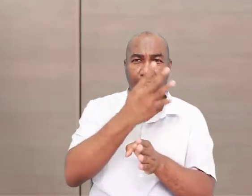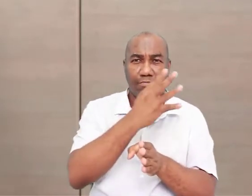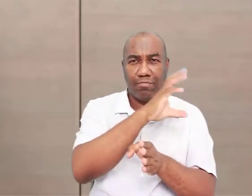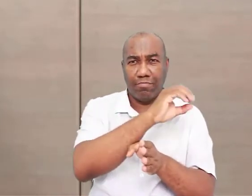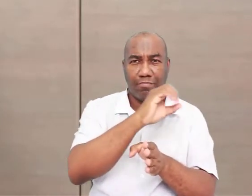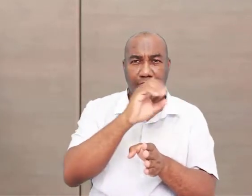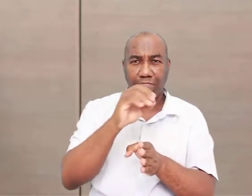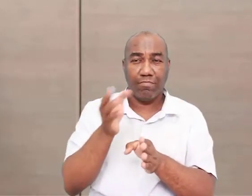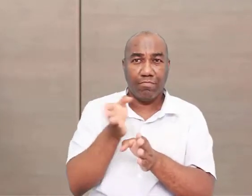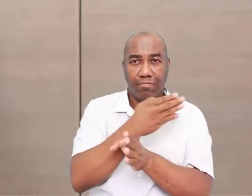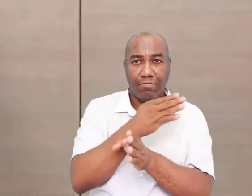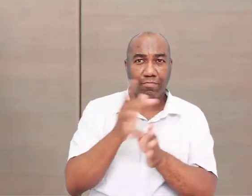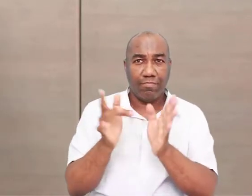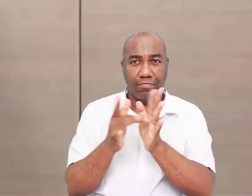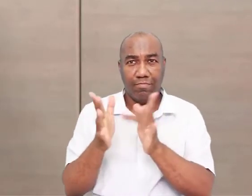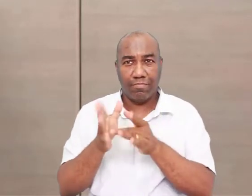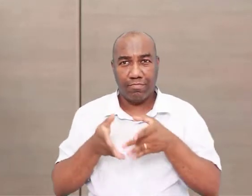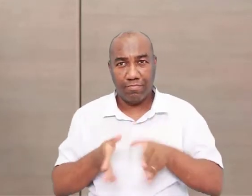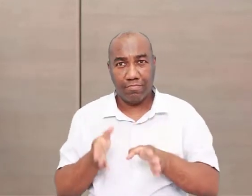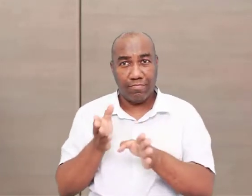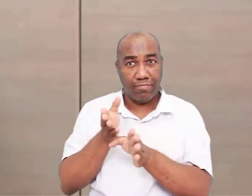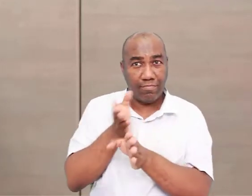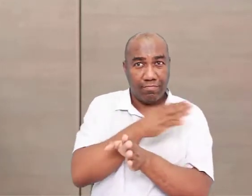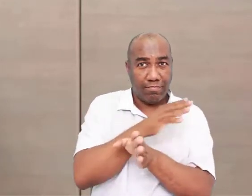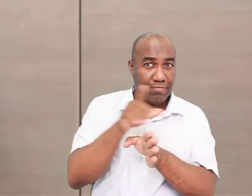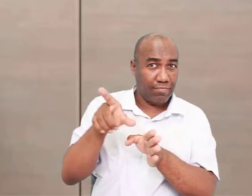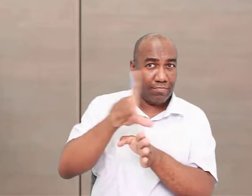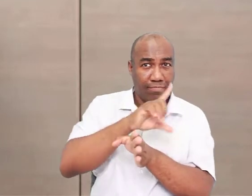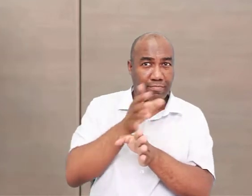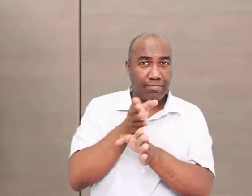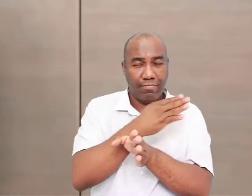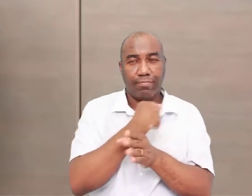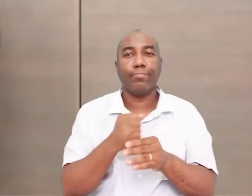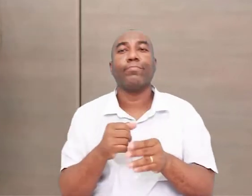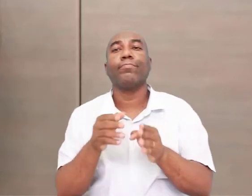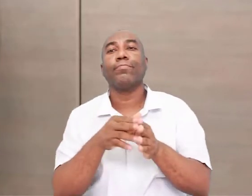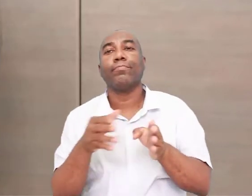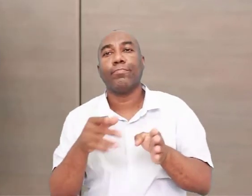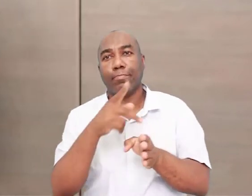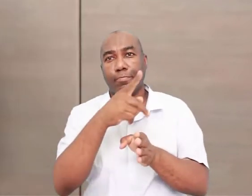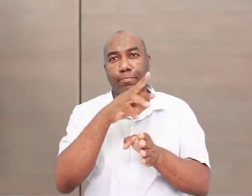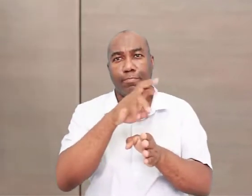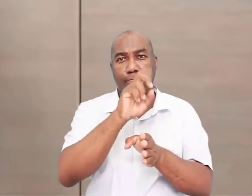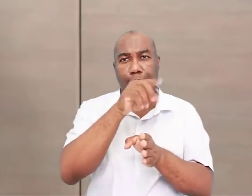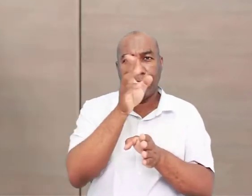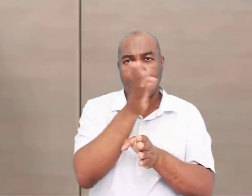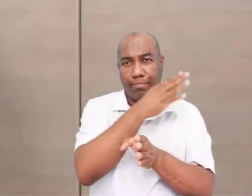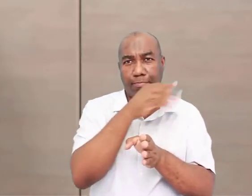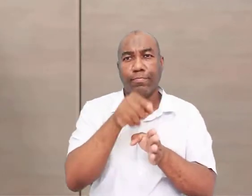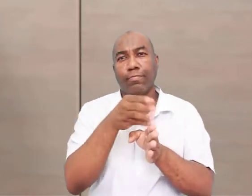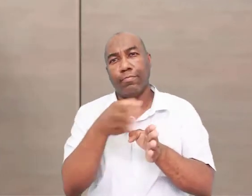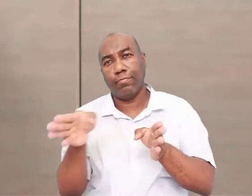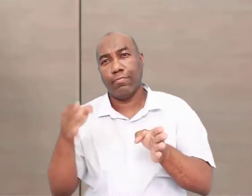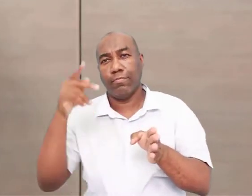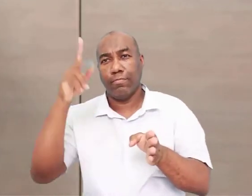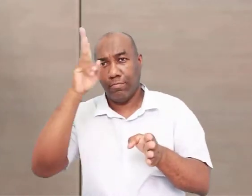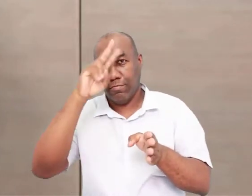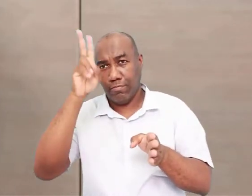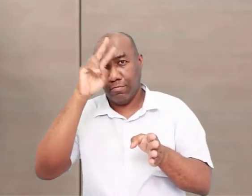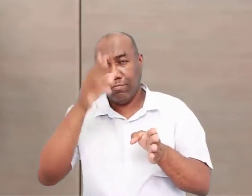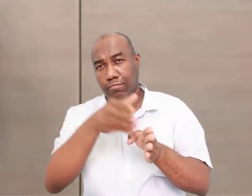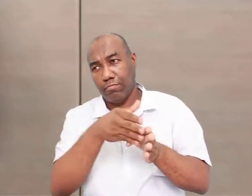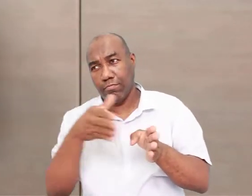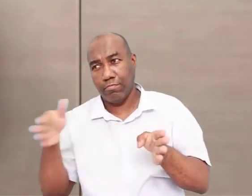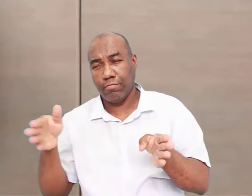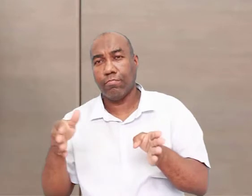antes de Cristo. Pra poder determinar a pré-história e a história. A pré-história, como eu disse pra vocês, ela